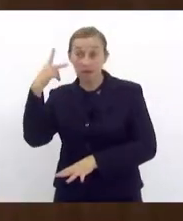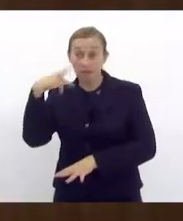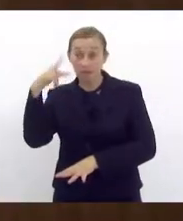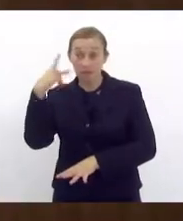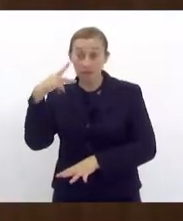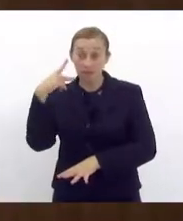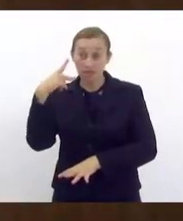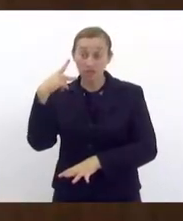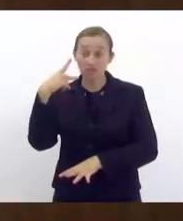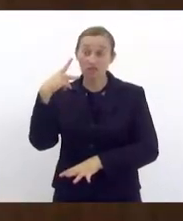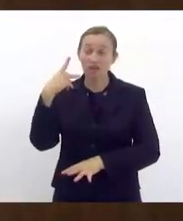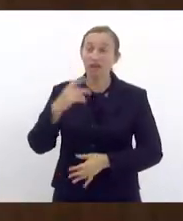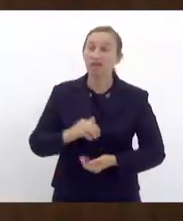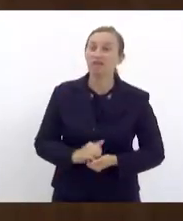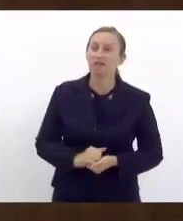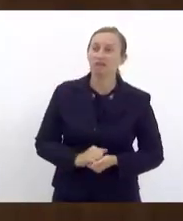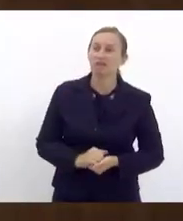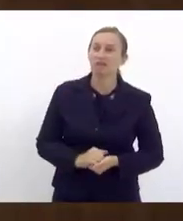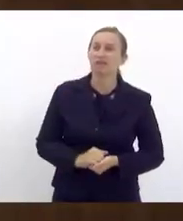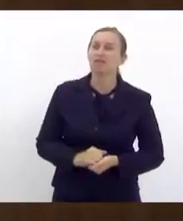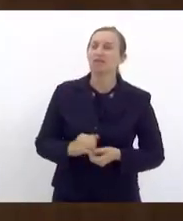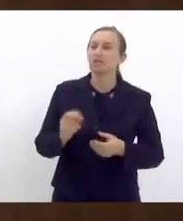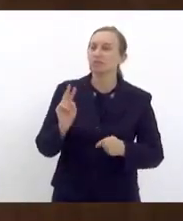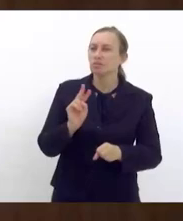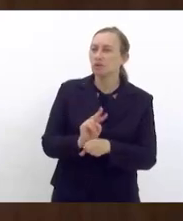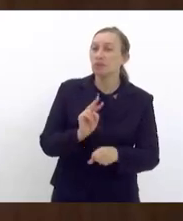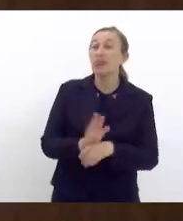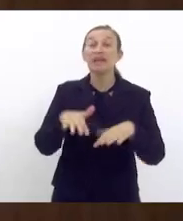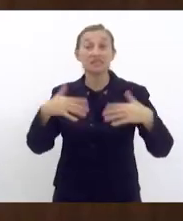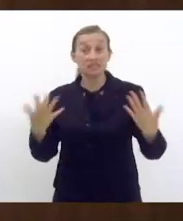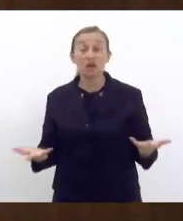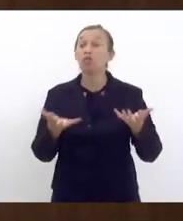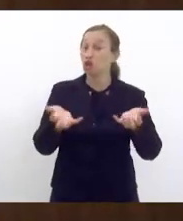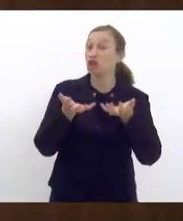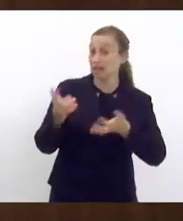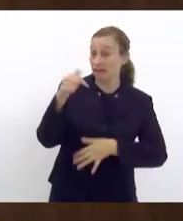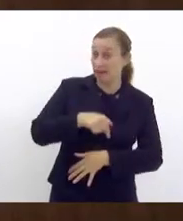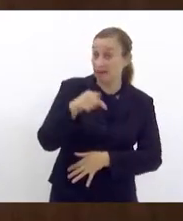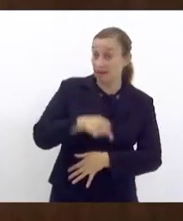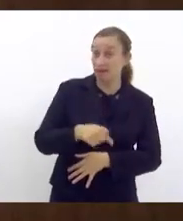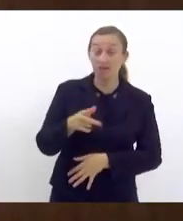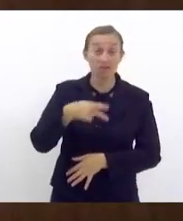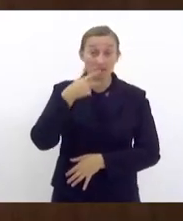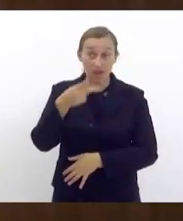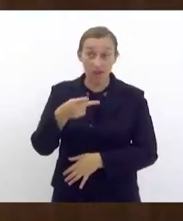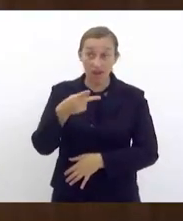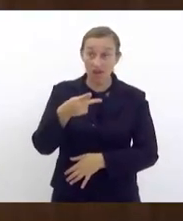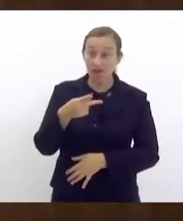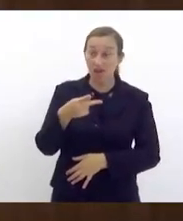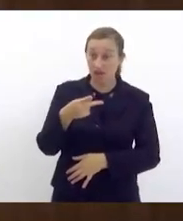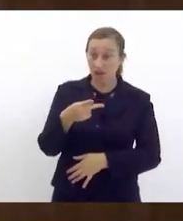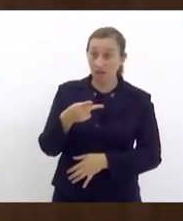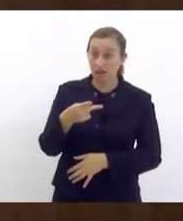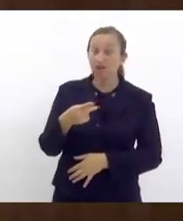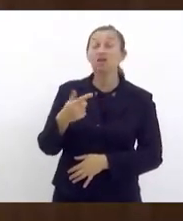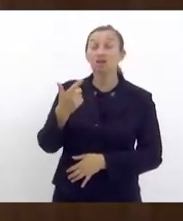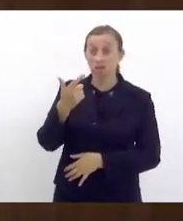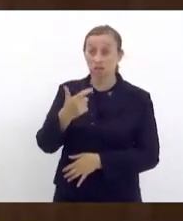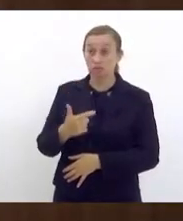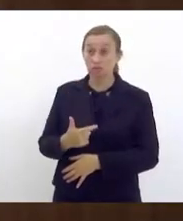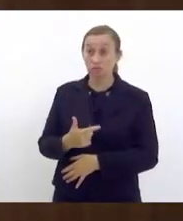temos o dever de preservar. Então, queria aqui manifestar como roteirista que sou,